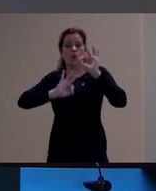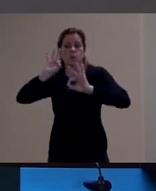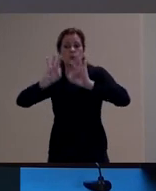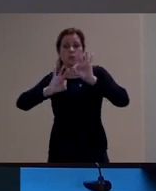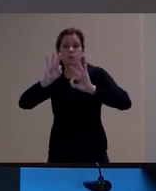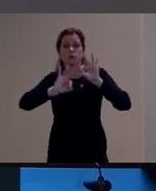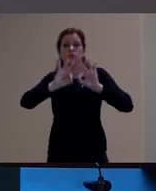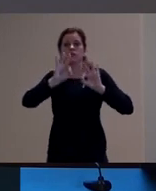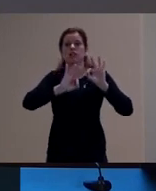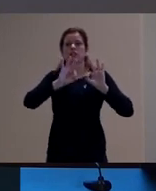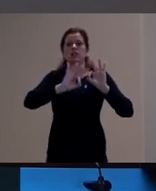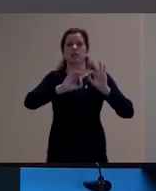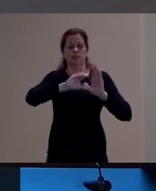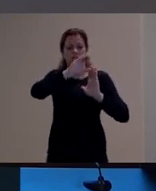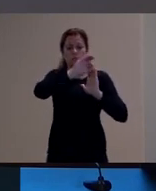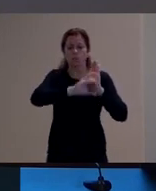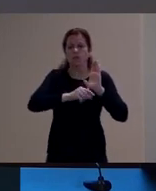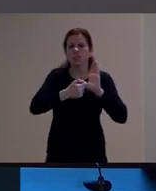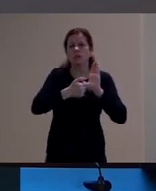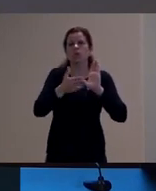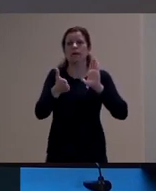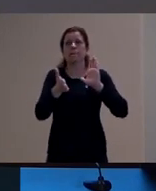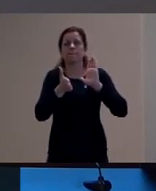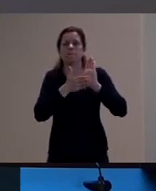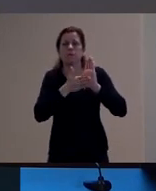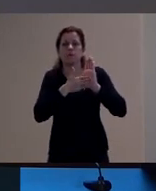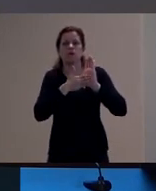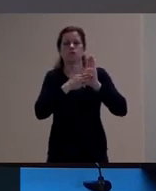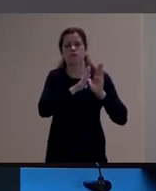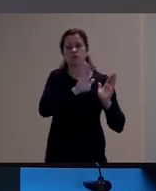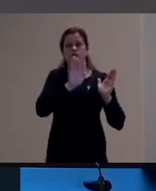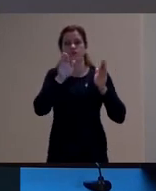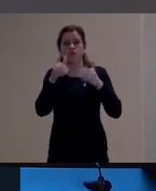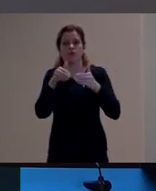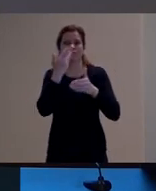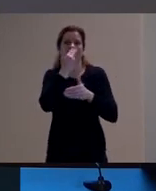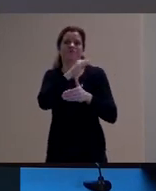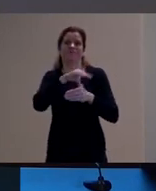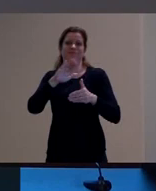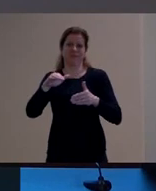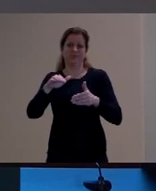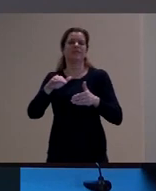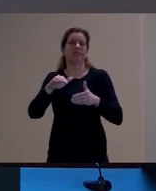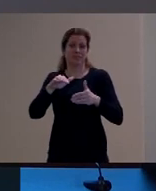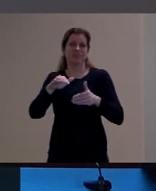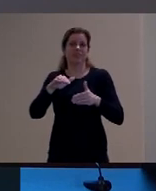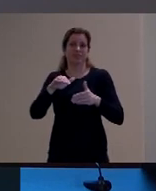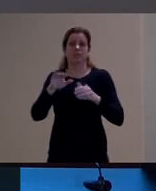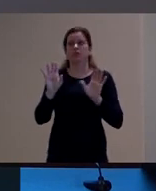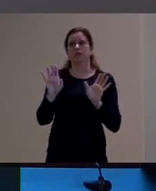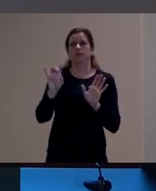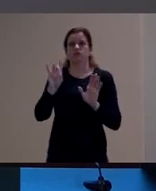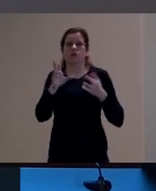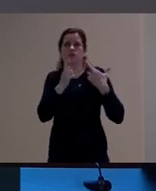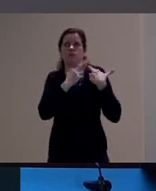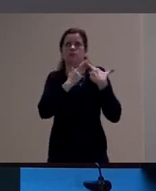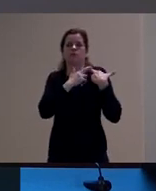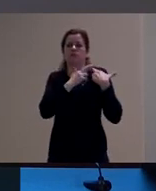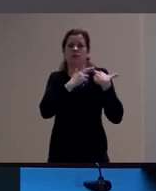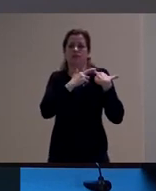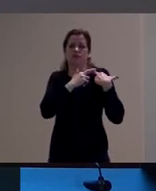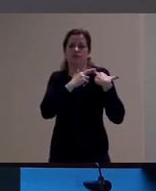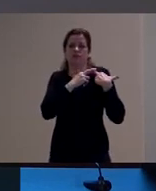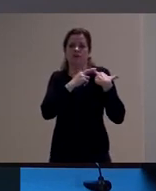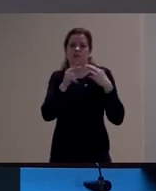todo um currículo, uma proposta para a infância, mas que não fique na responsabilidade das